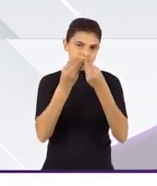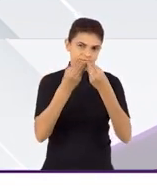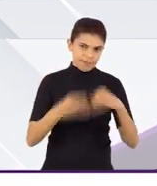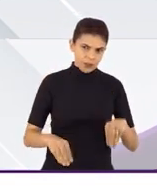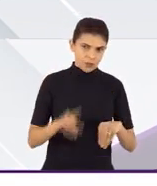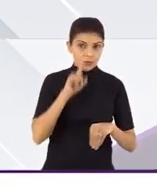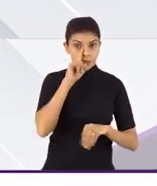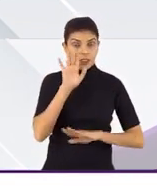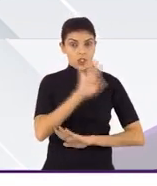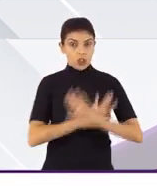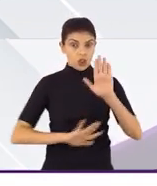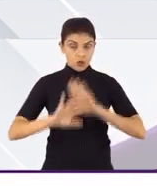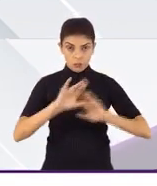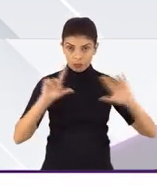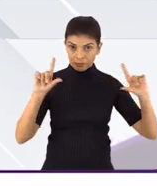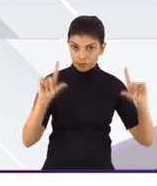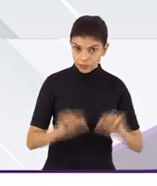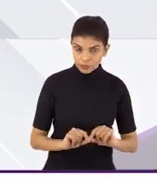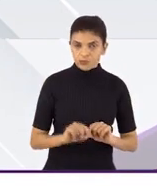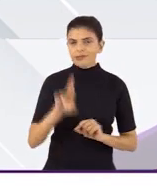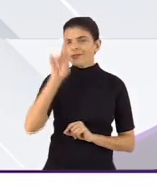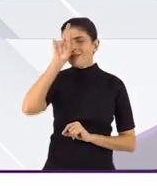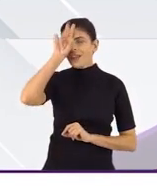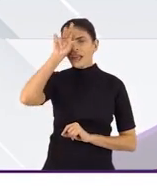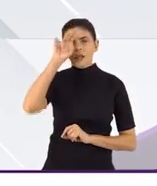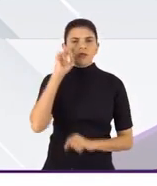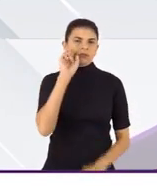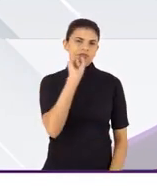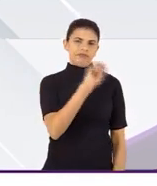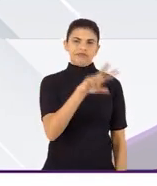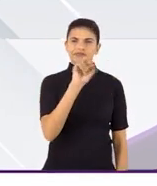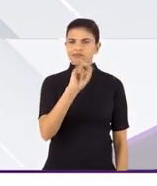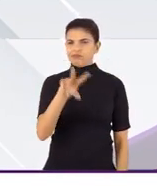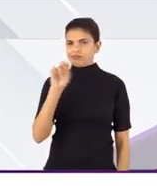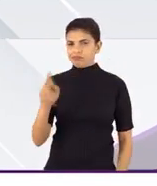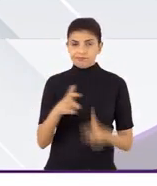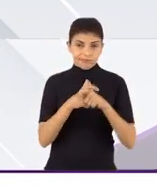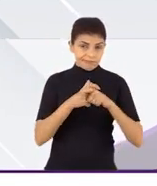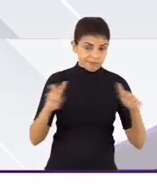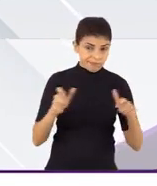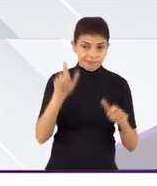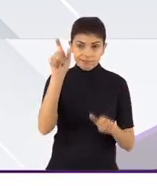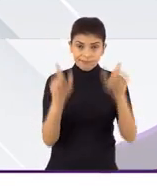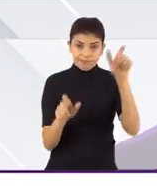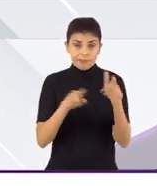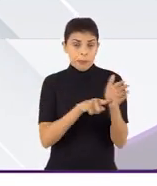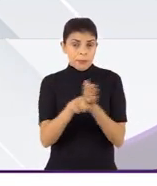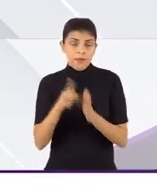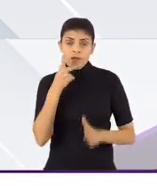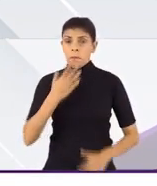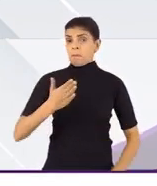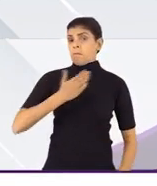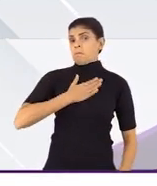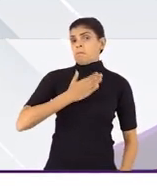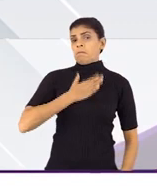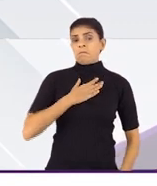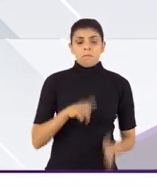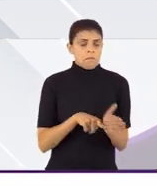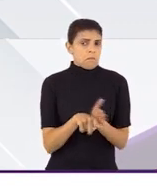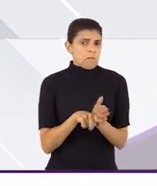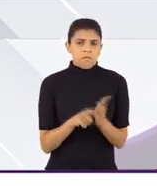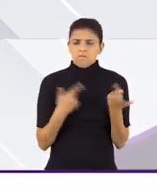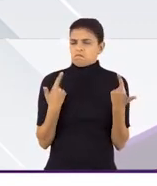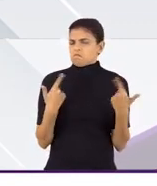danos e riscos. Um dos equívocos muito comuns dos pesquisadores é dizer a